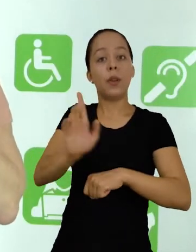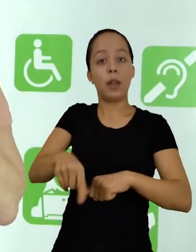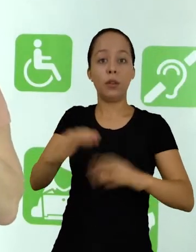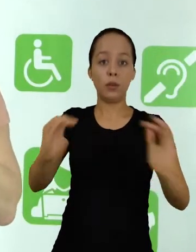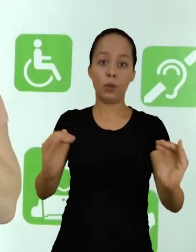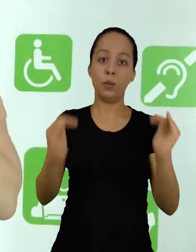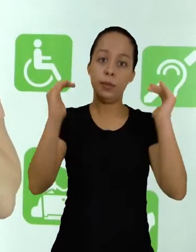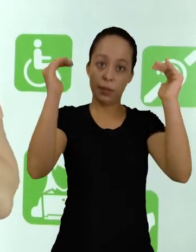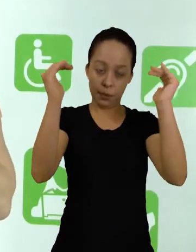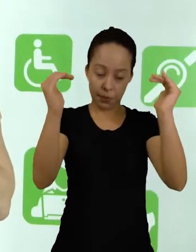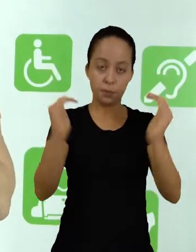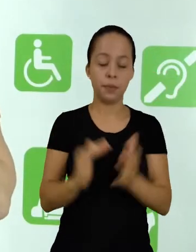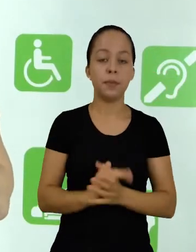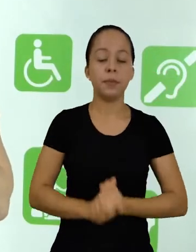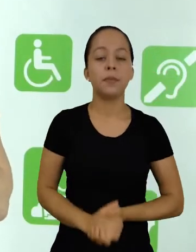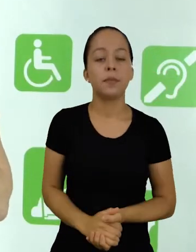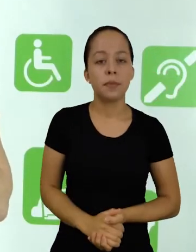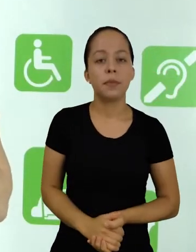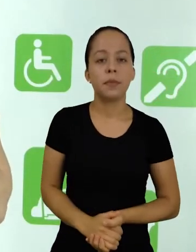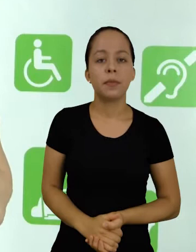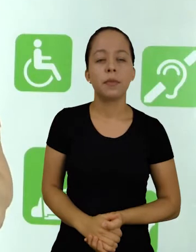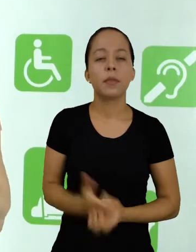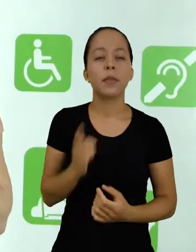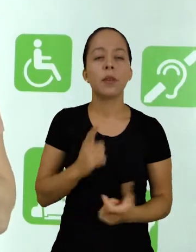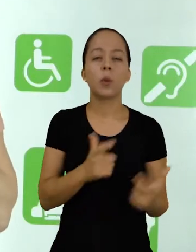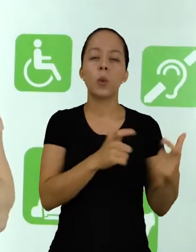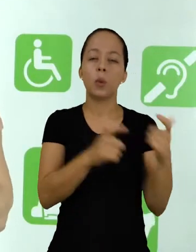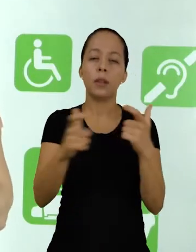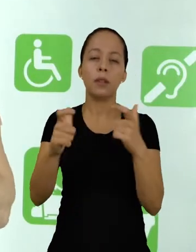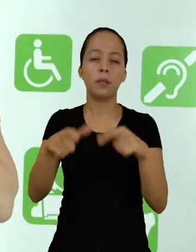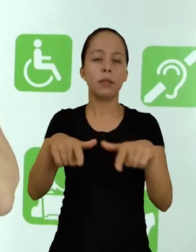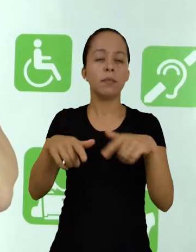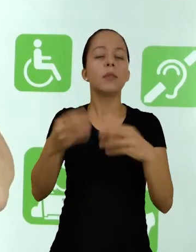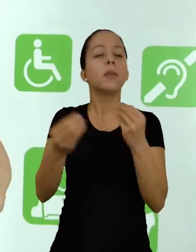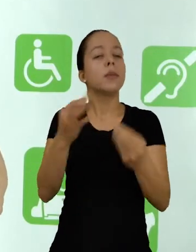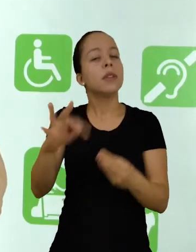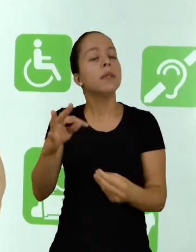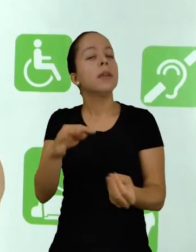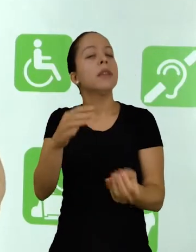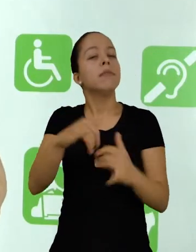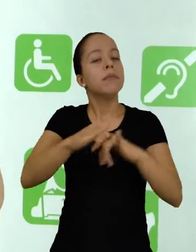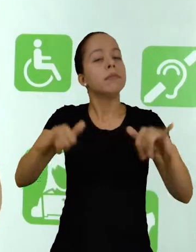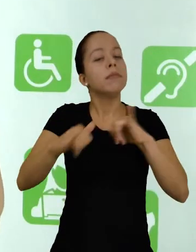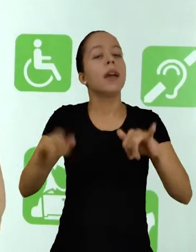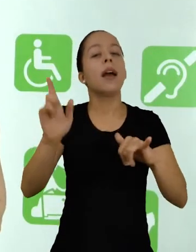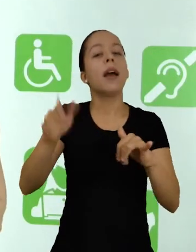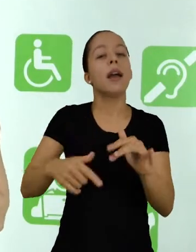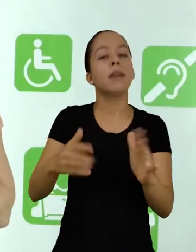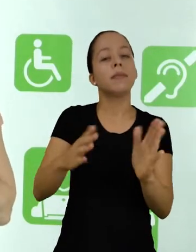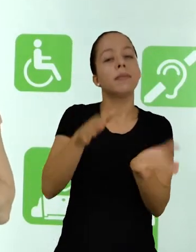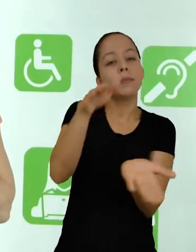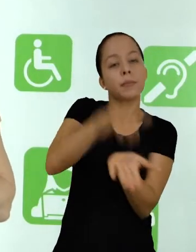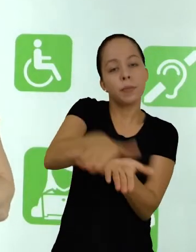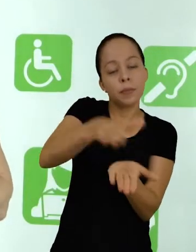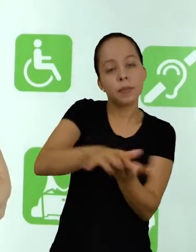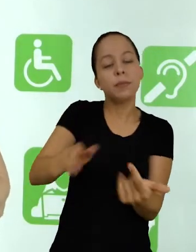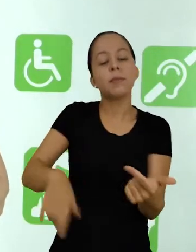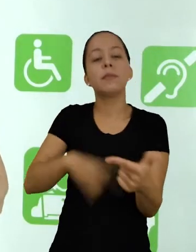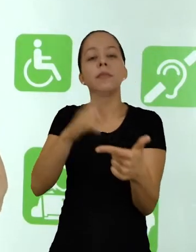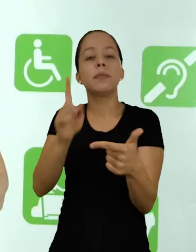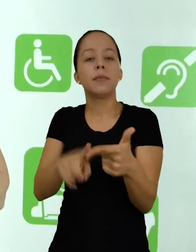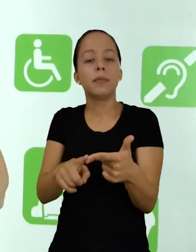Os canais de publicidade adequados aos diferentes trabalhos são periódicos, as